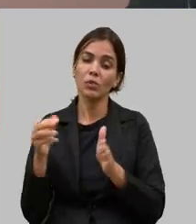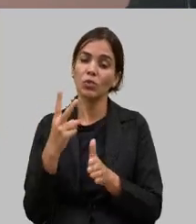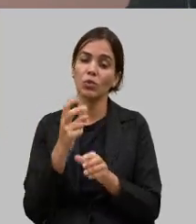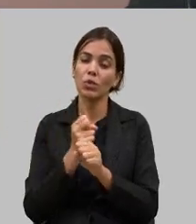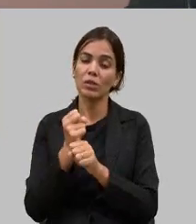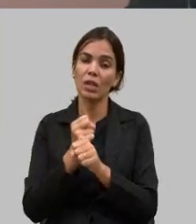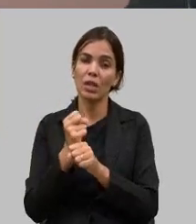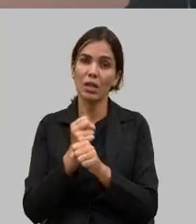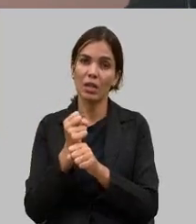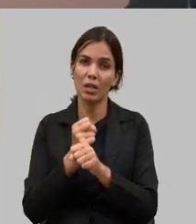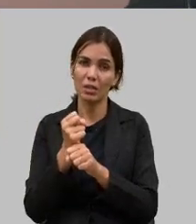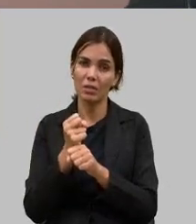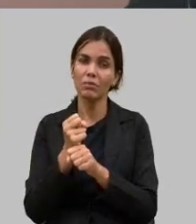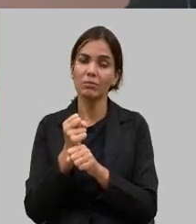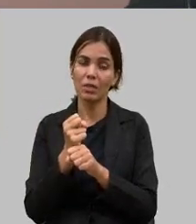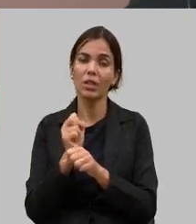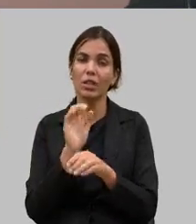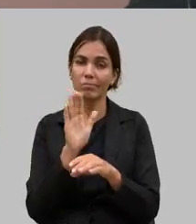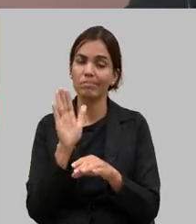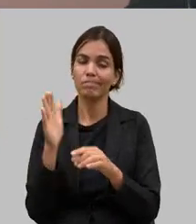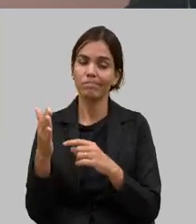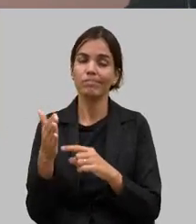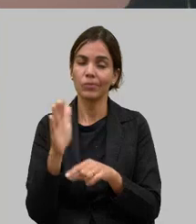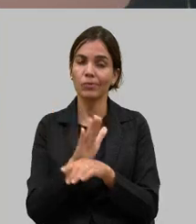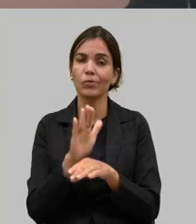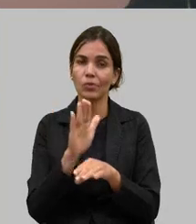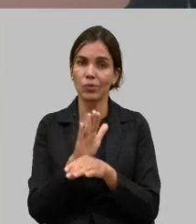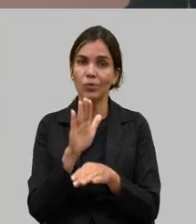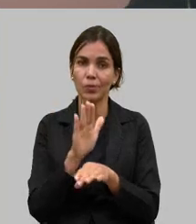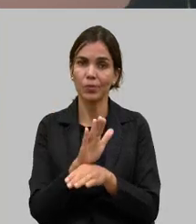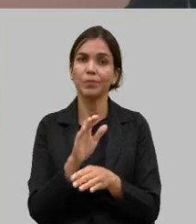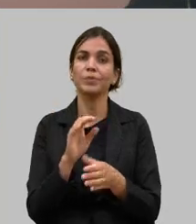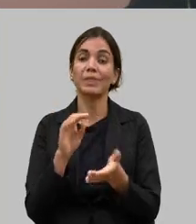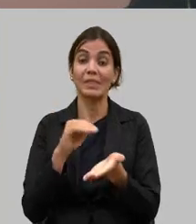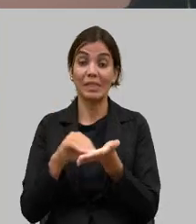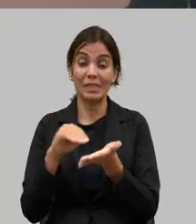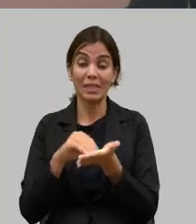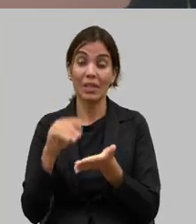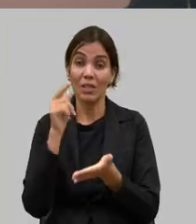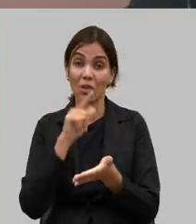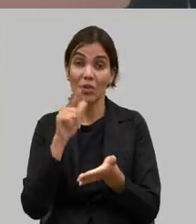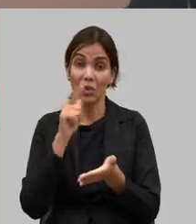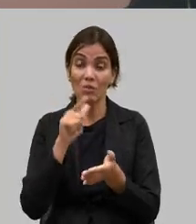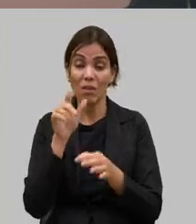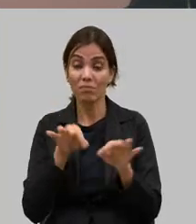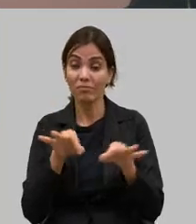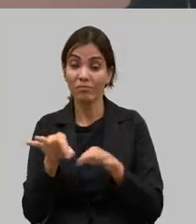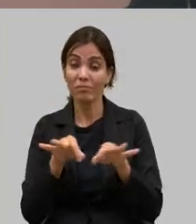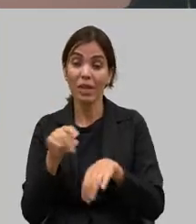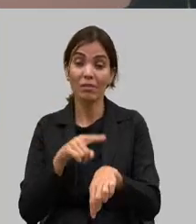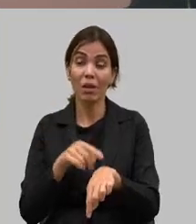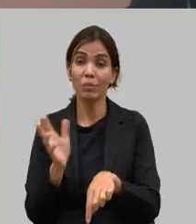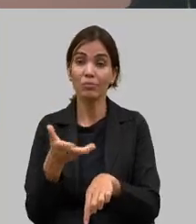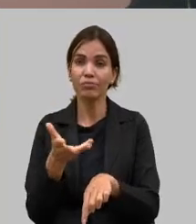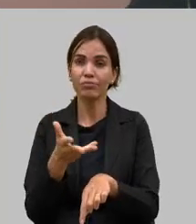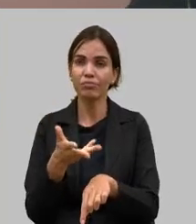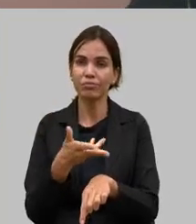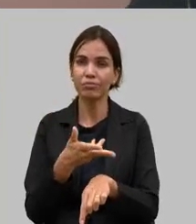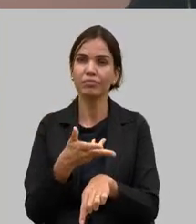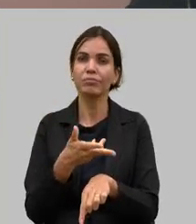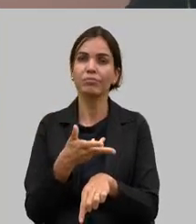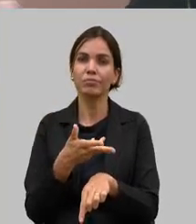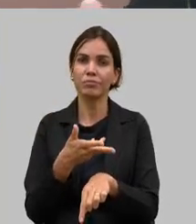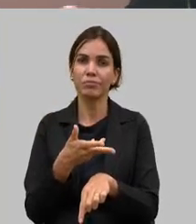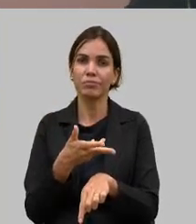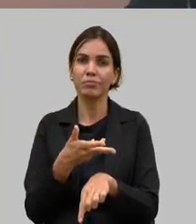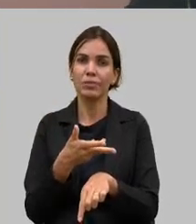continuem priorizando isso porque a Secretaria consegue viabilizar esse em tempo recorde e consegue acompanhar e fazer isso desdobrar lá na ponta